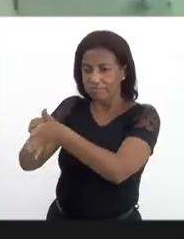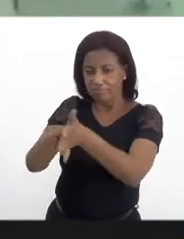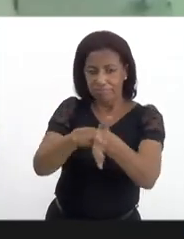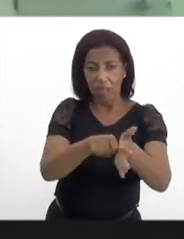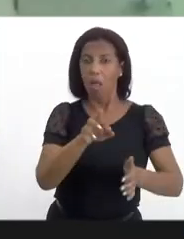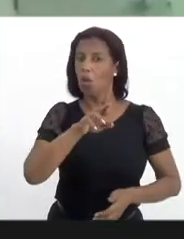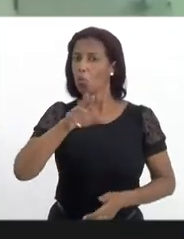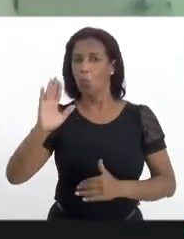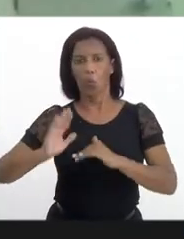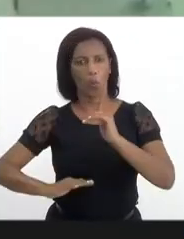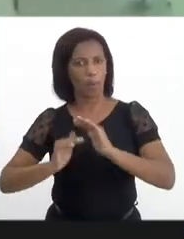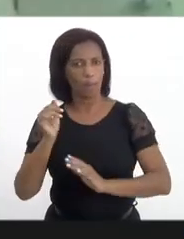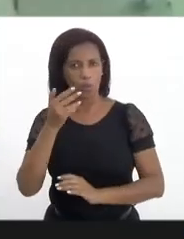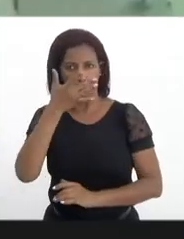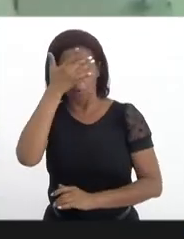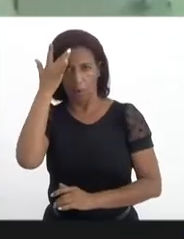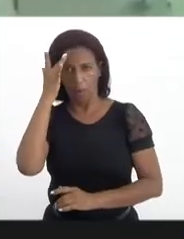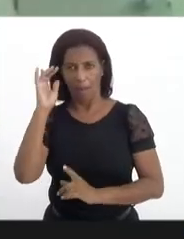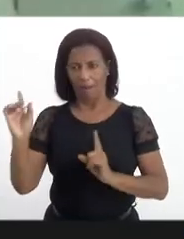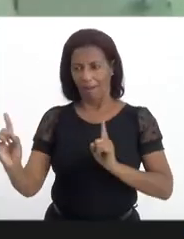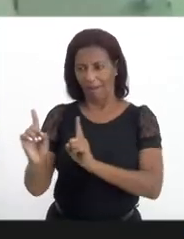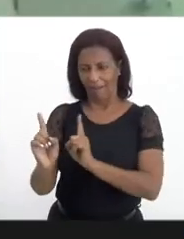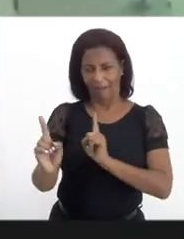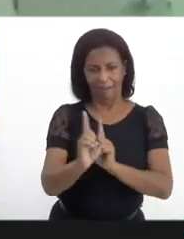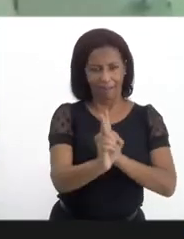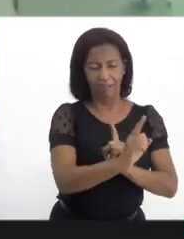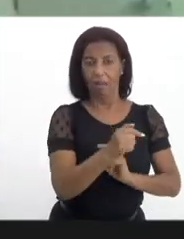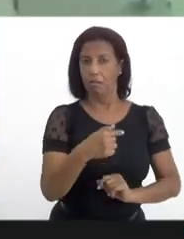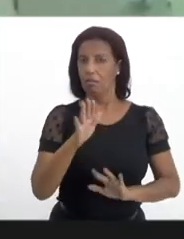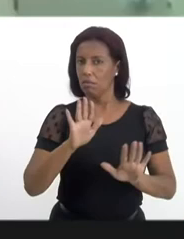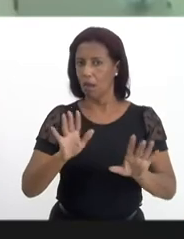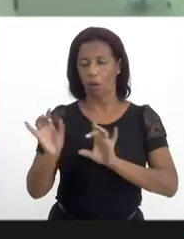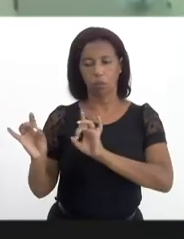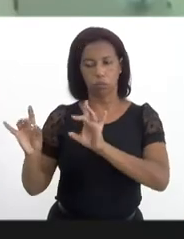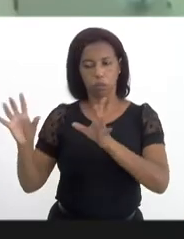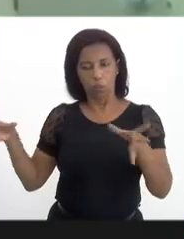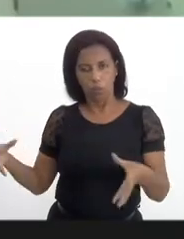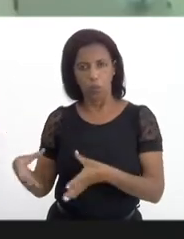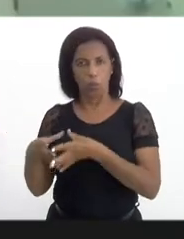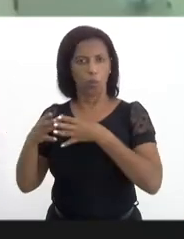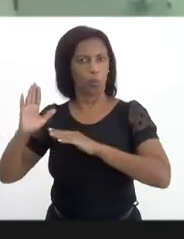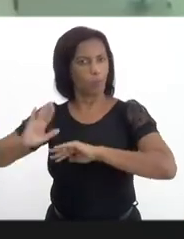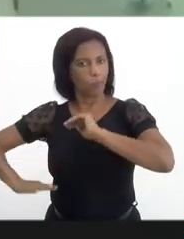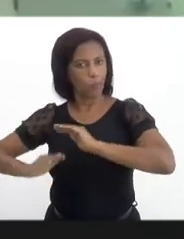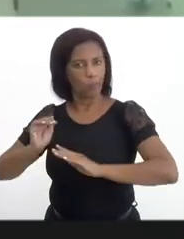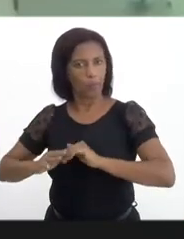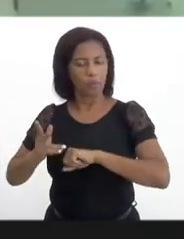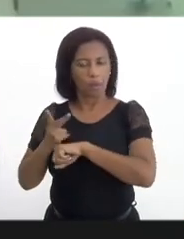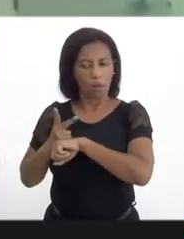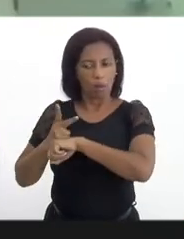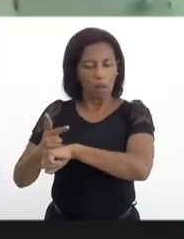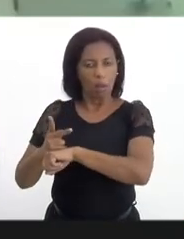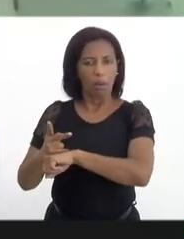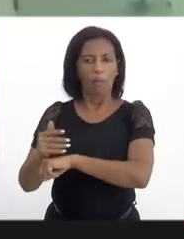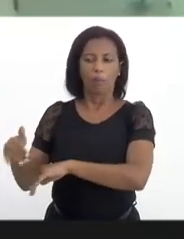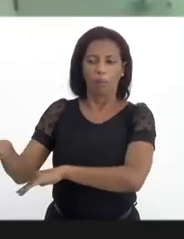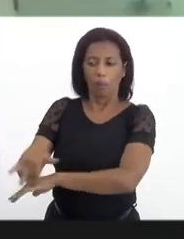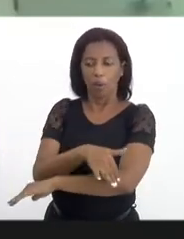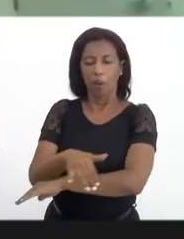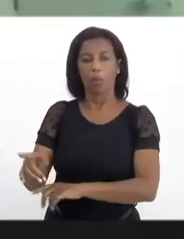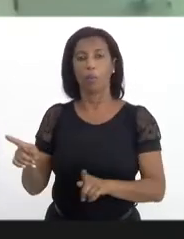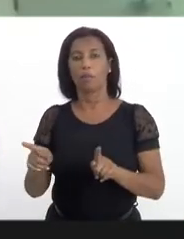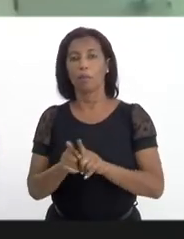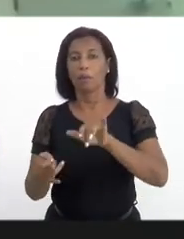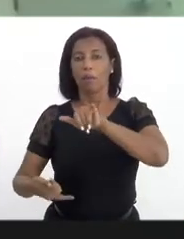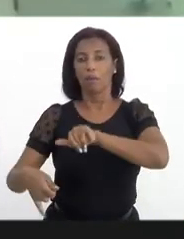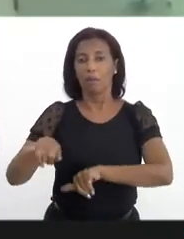qualificada a fazer a abordagem do dependente químico, é uma abordagem especializada, e nós estamos fazendo esse trabalho. Também o Laboratório de